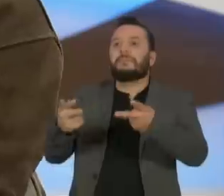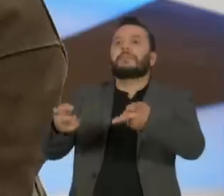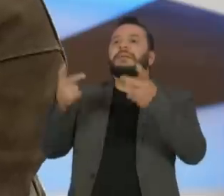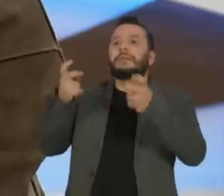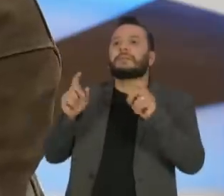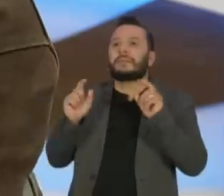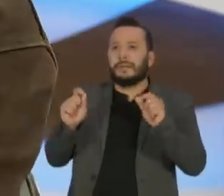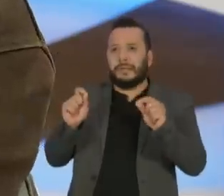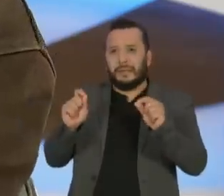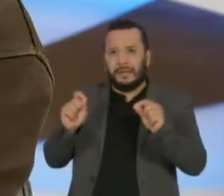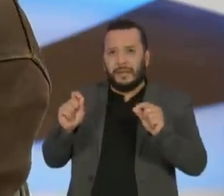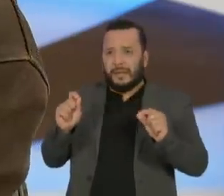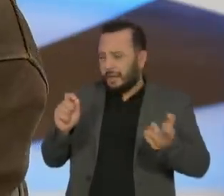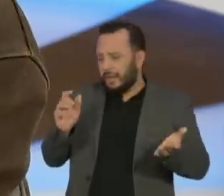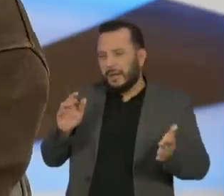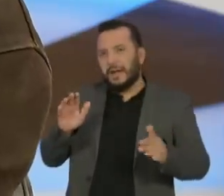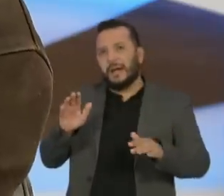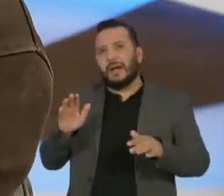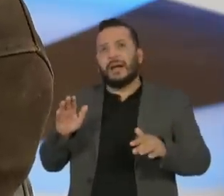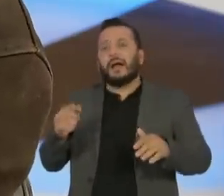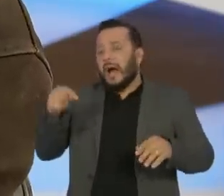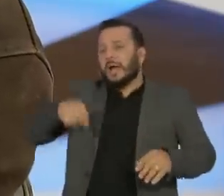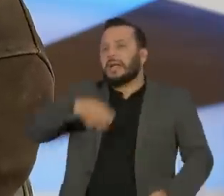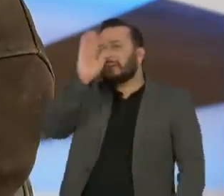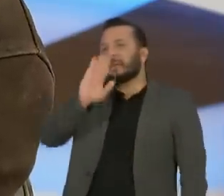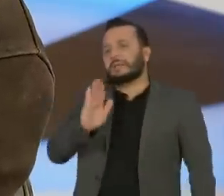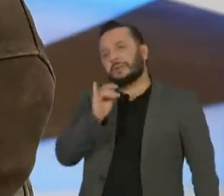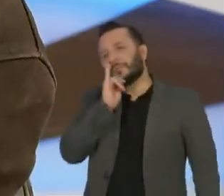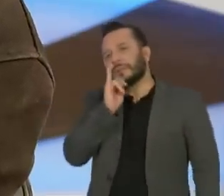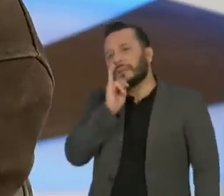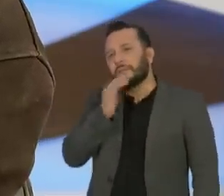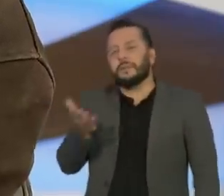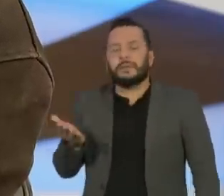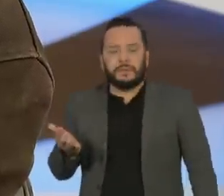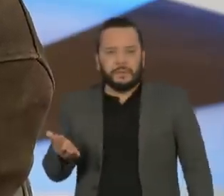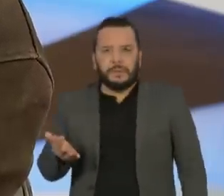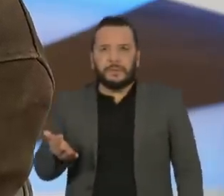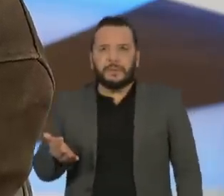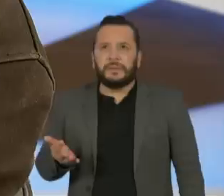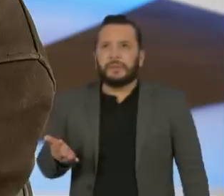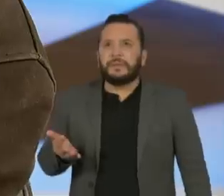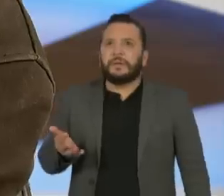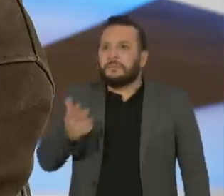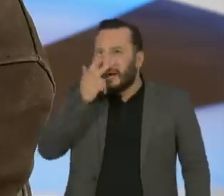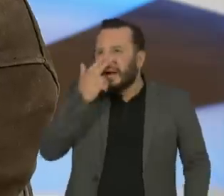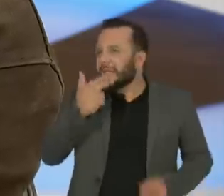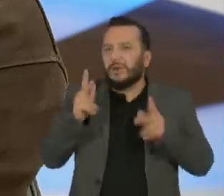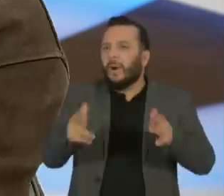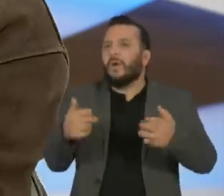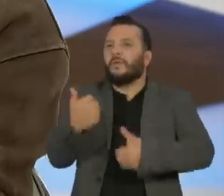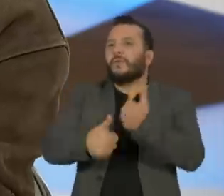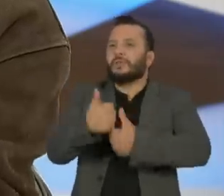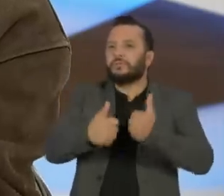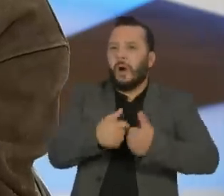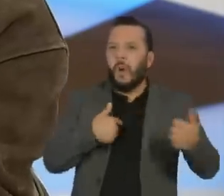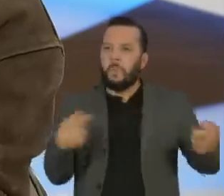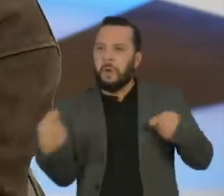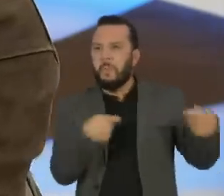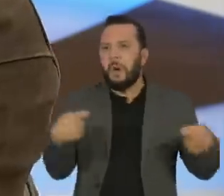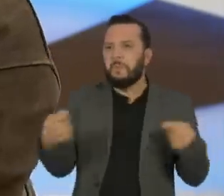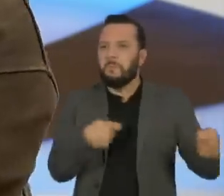essa incapacidade de você... Por exemplo, aqui no Brasil, parece que você está eternamente fazendo rixas de futebol. Então, se você